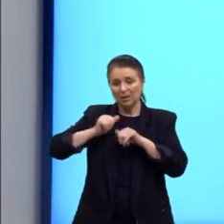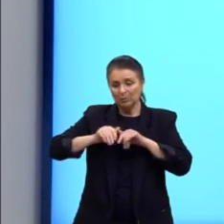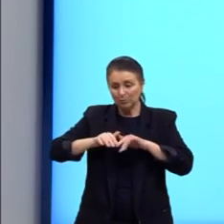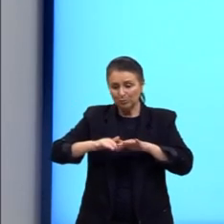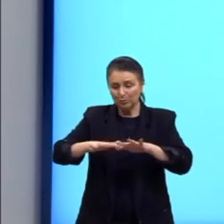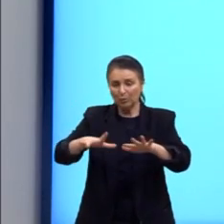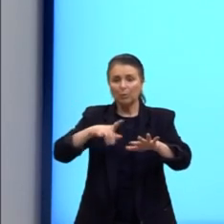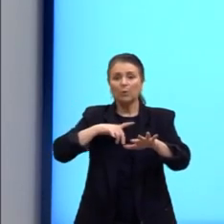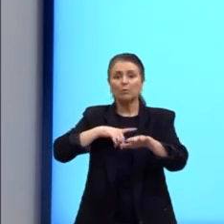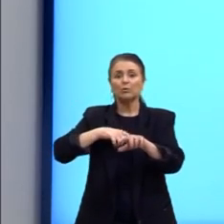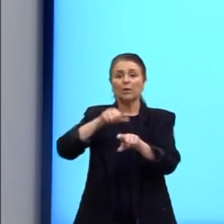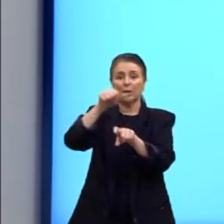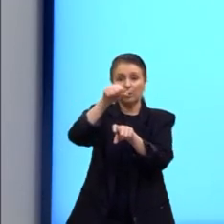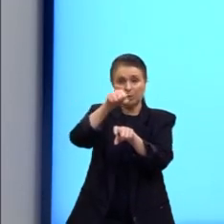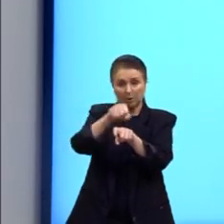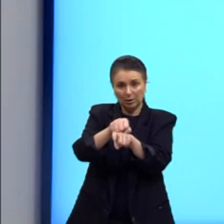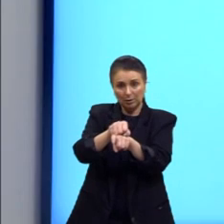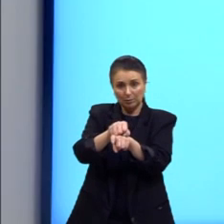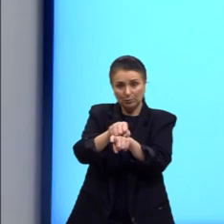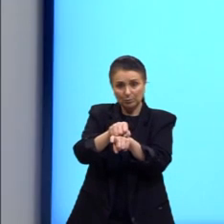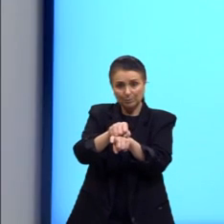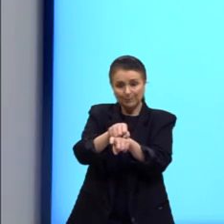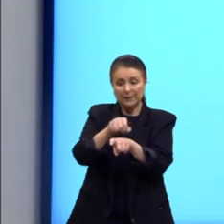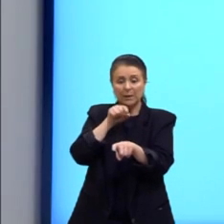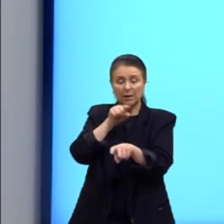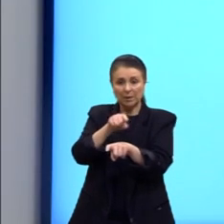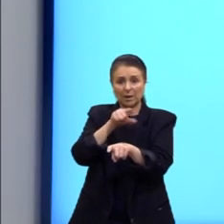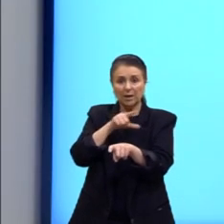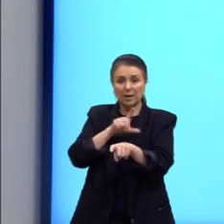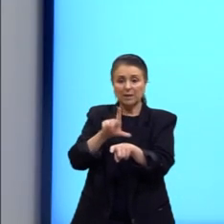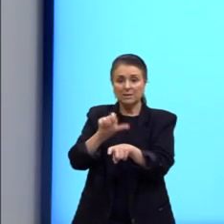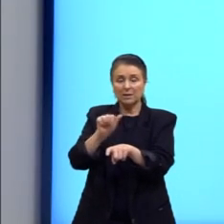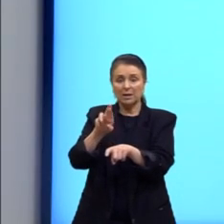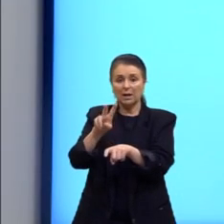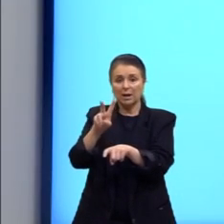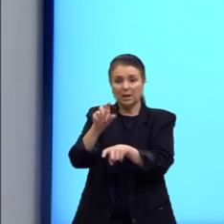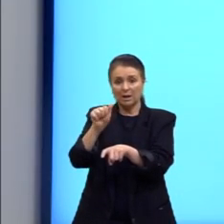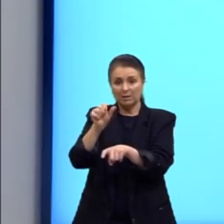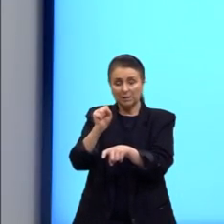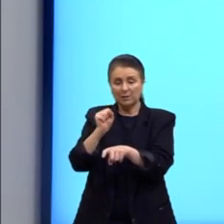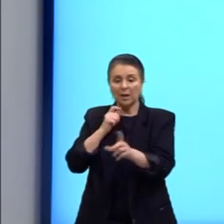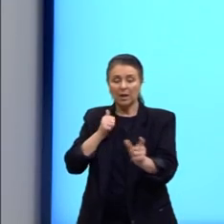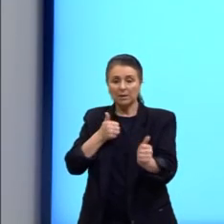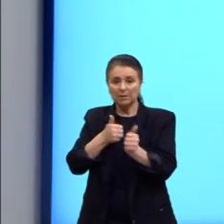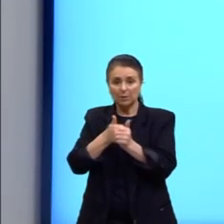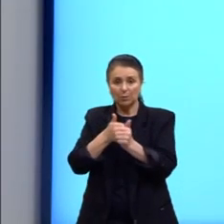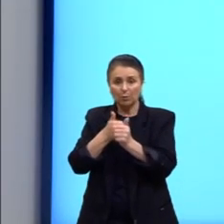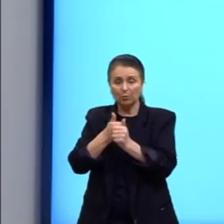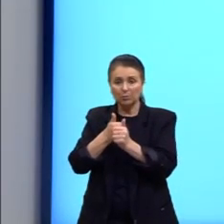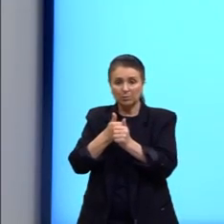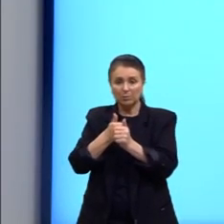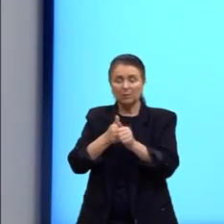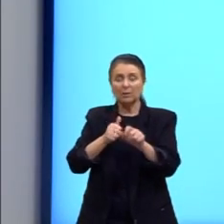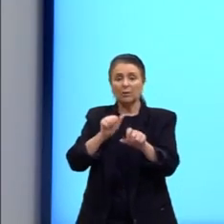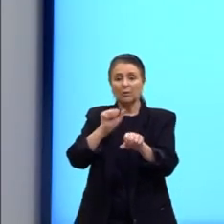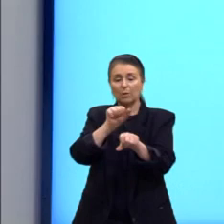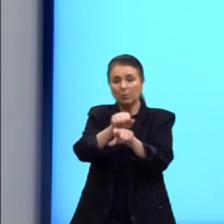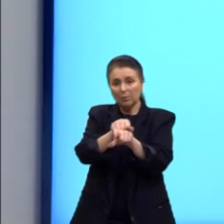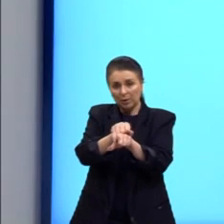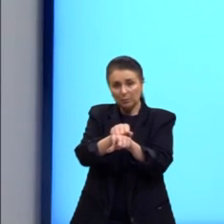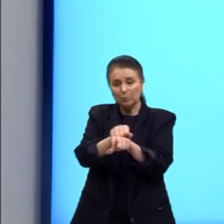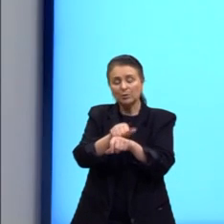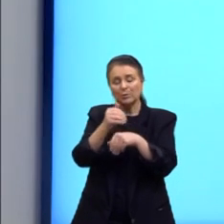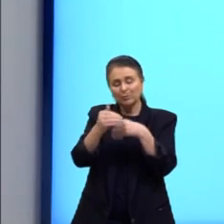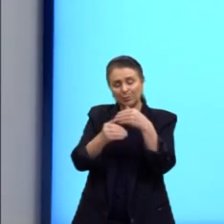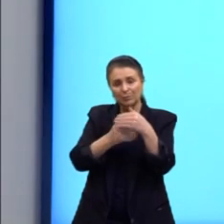caramujos. E aí, essas larvas, elas vão encontrar o caramujo aí para se desenvolver. E aí,